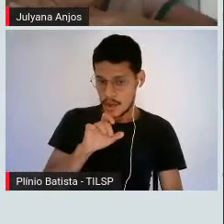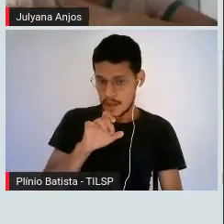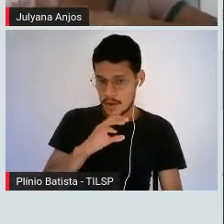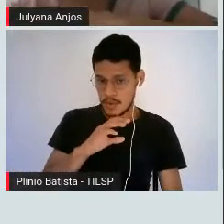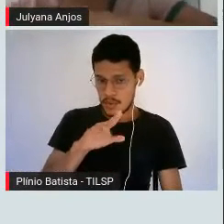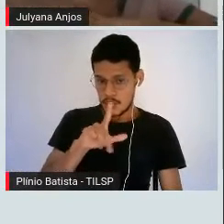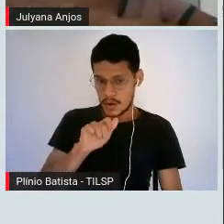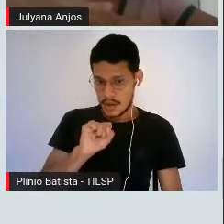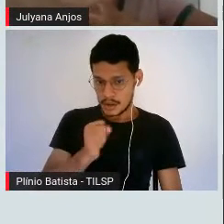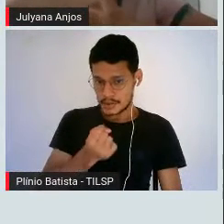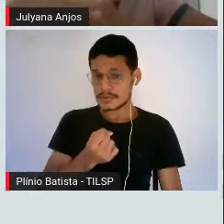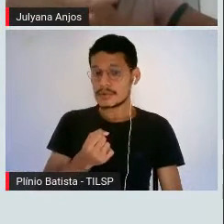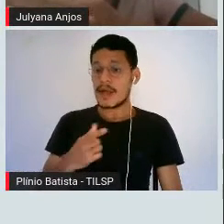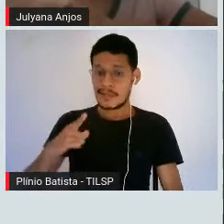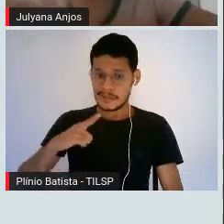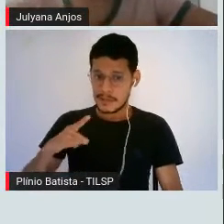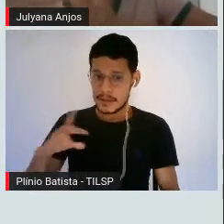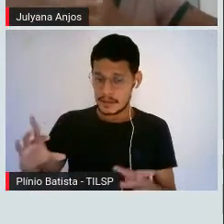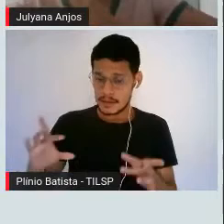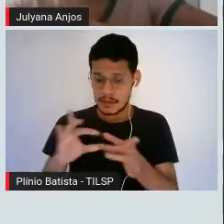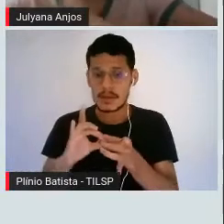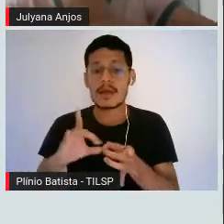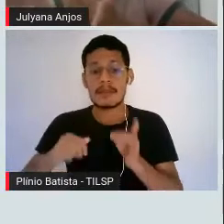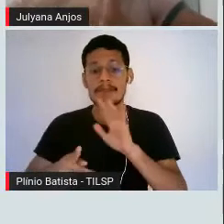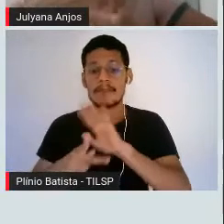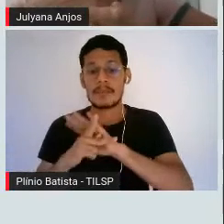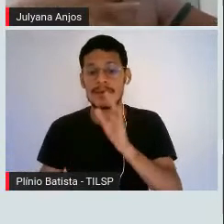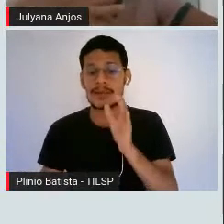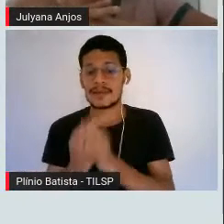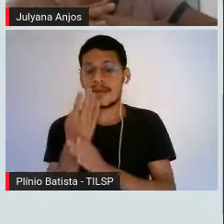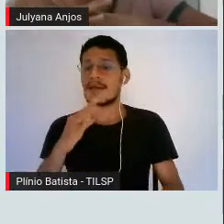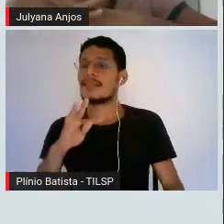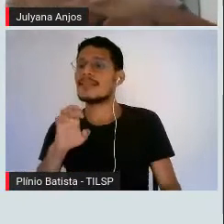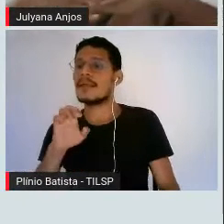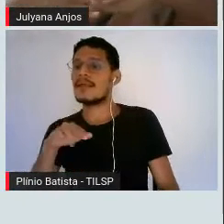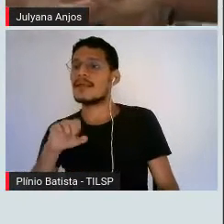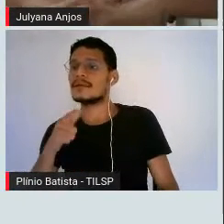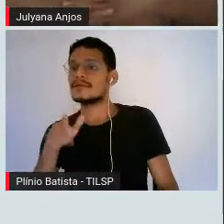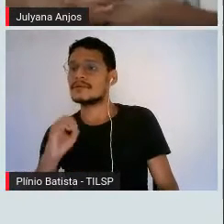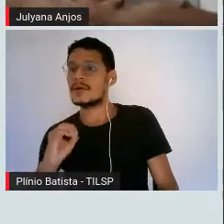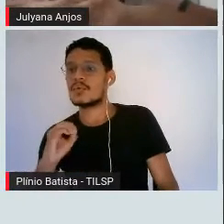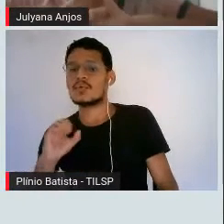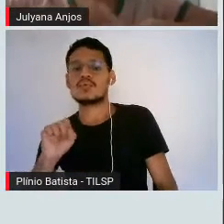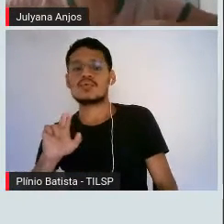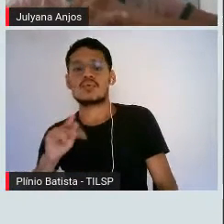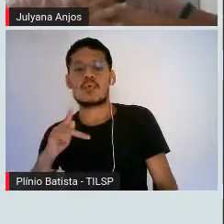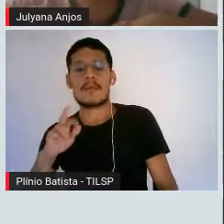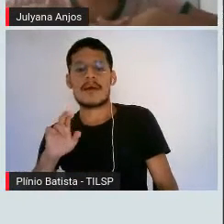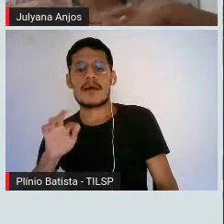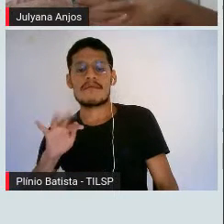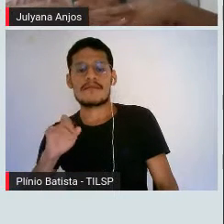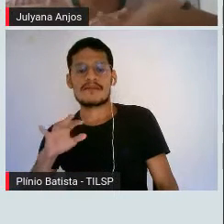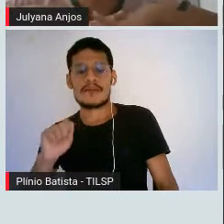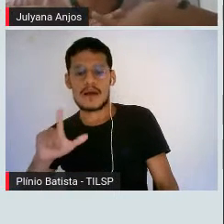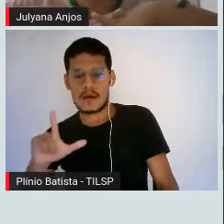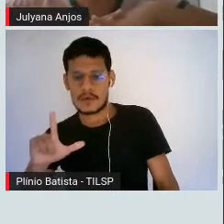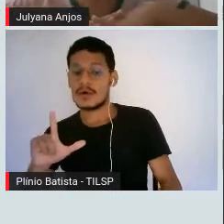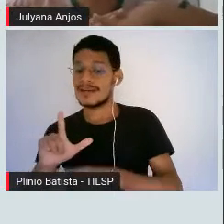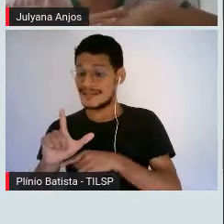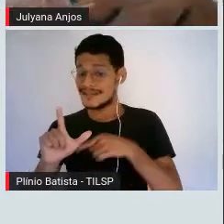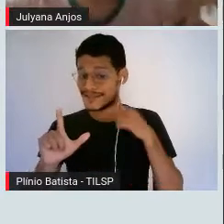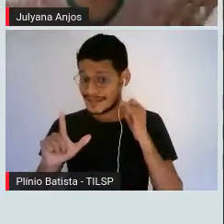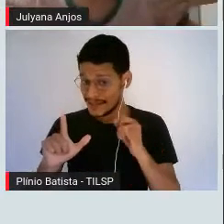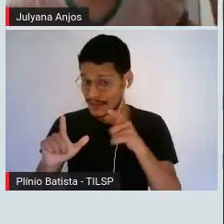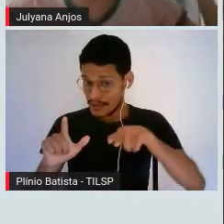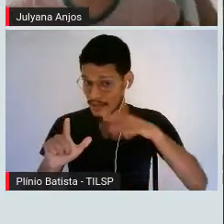o que a gente chama de tensão superficial. Porque faz... Eu não sei se faz mais sentido para vocês. Mas quando a gente tem justamente a nossa tensão superficial,